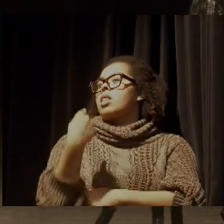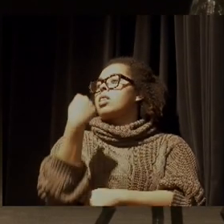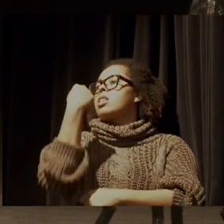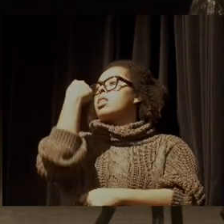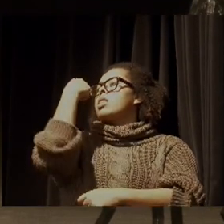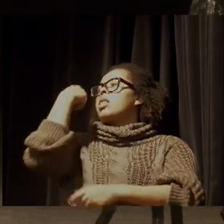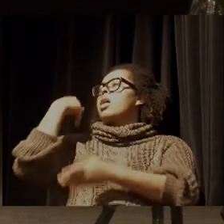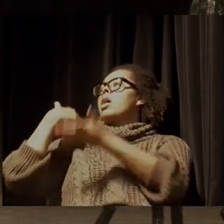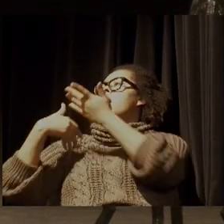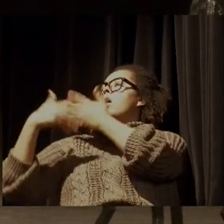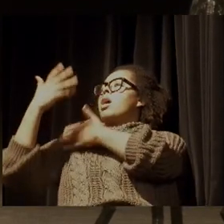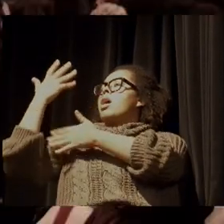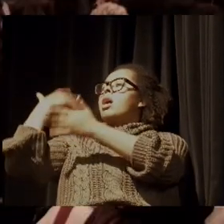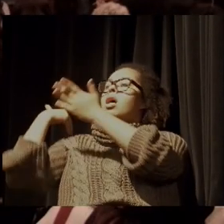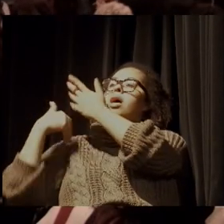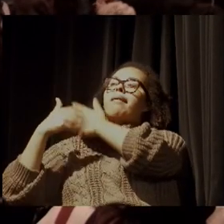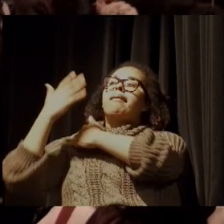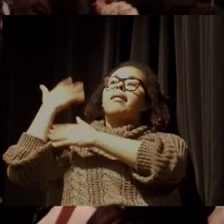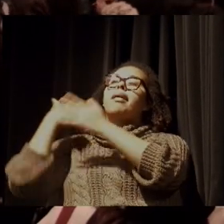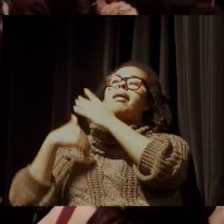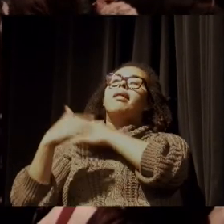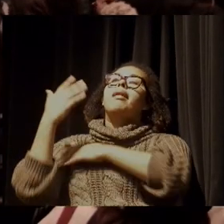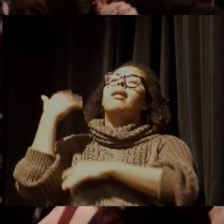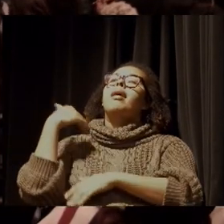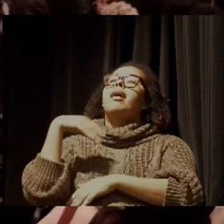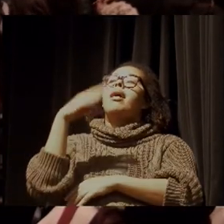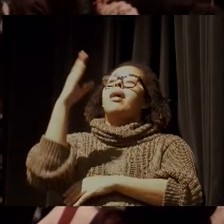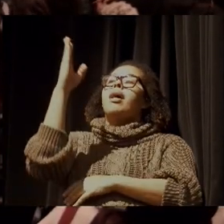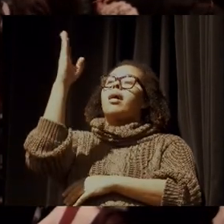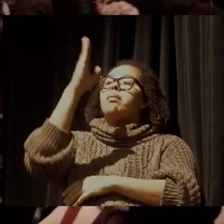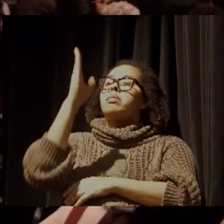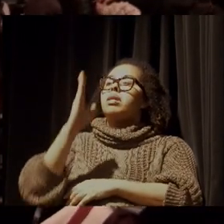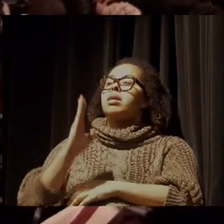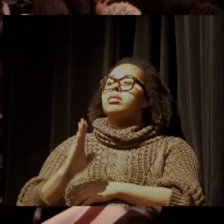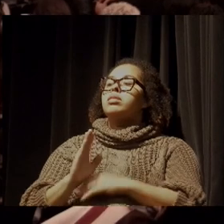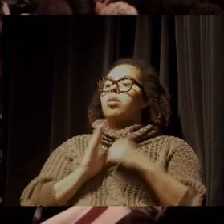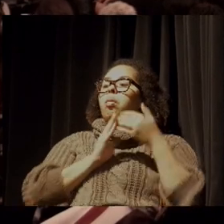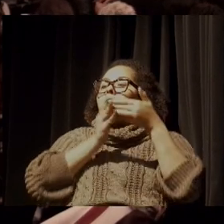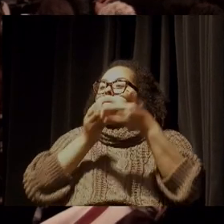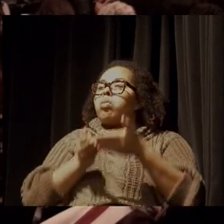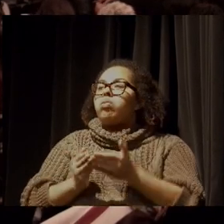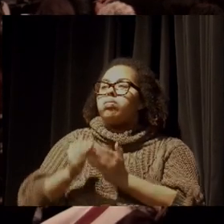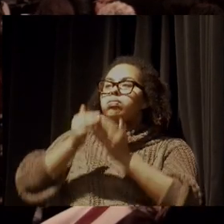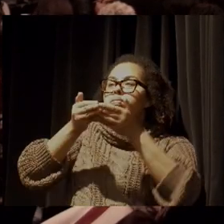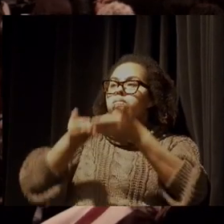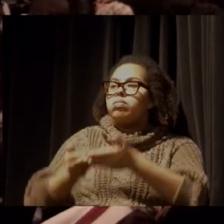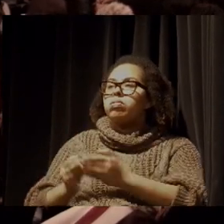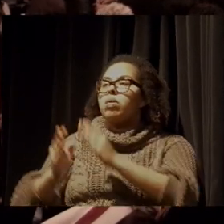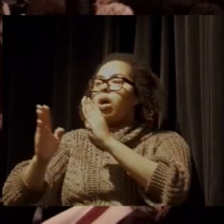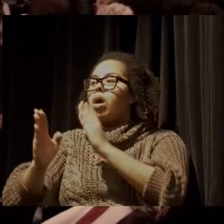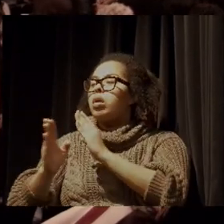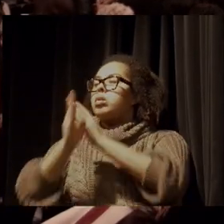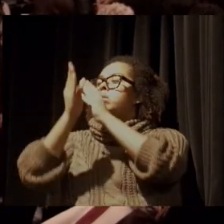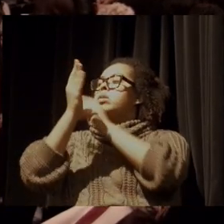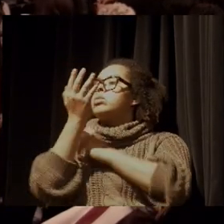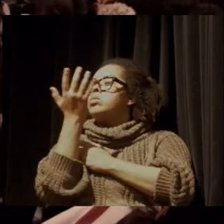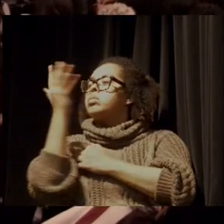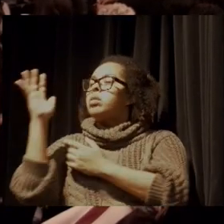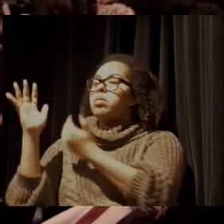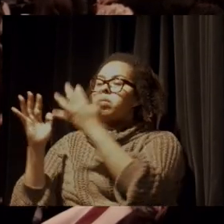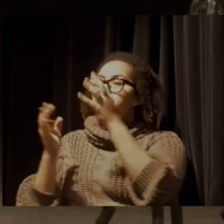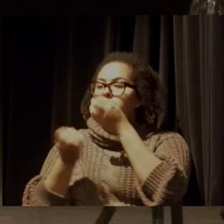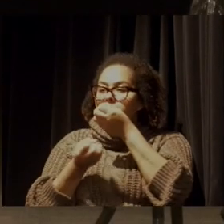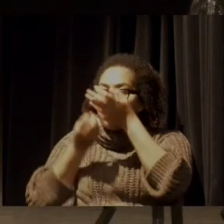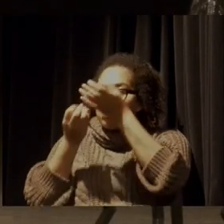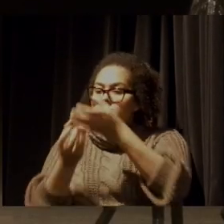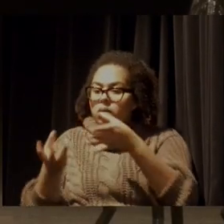Brasil, o que eram as caravelas, o que eram as especiarias, até colocando as especiarias com a neurociência hoje, quer dizer,